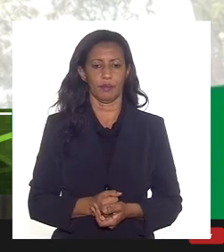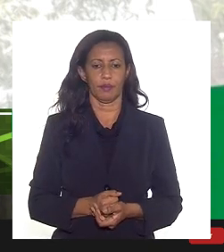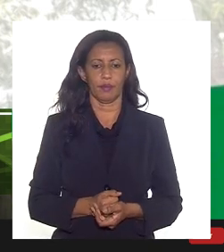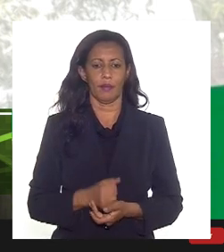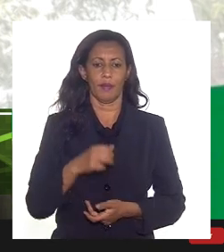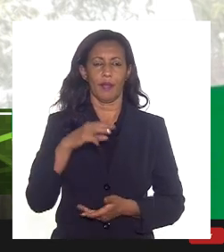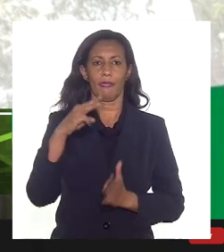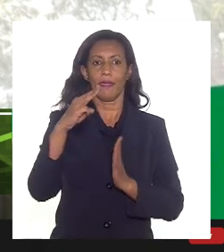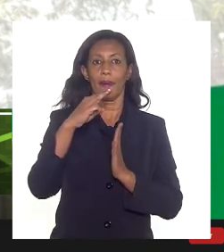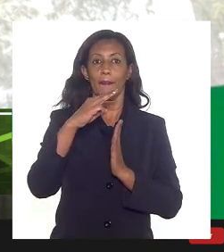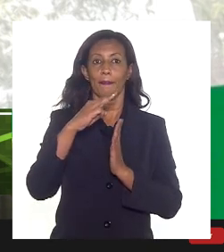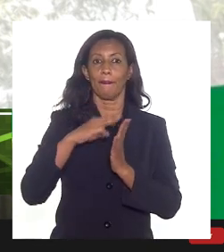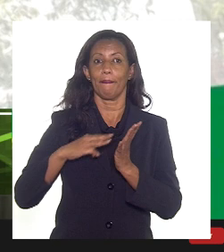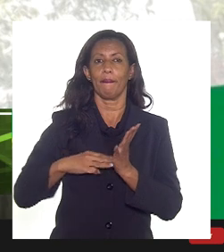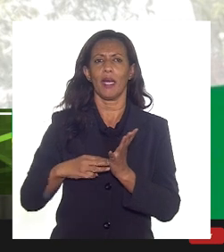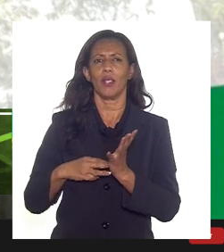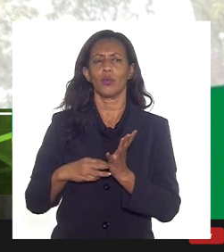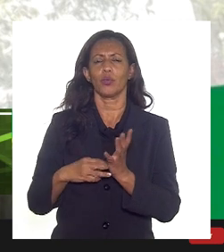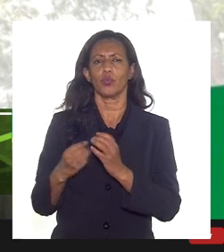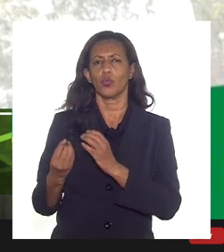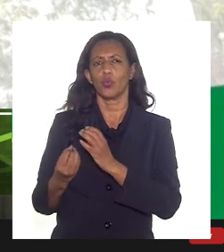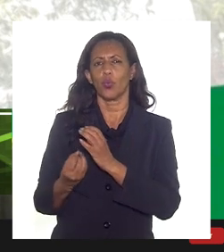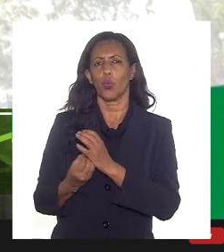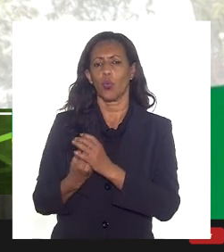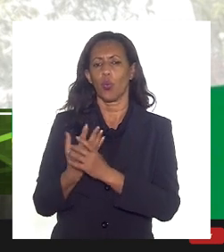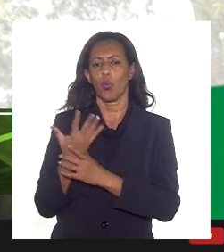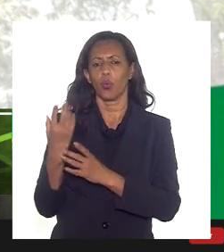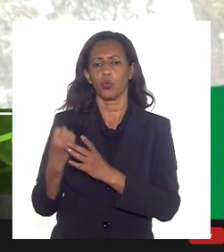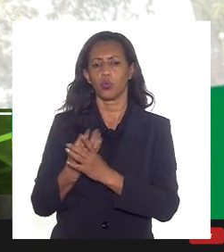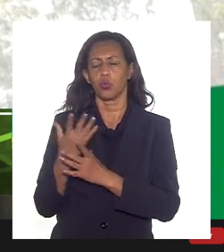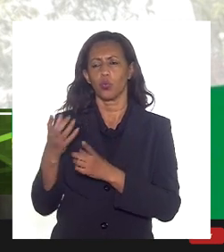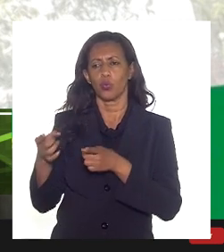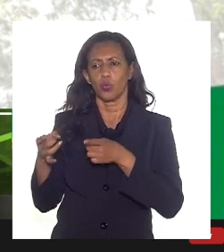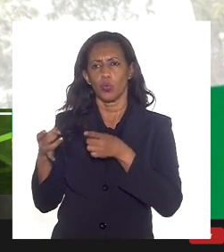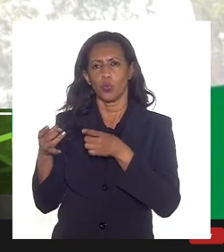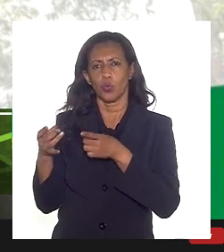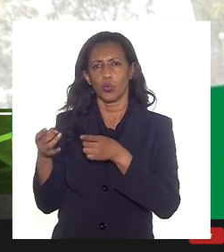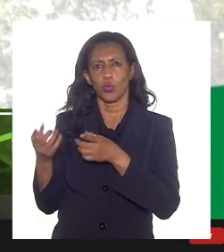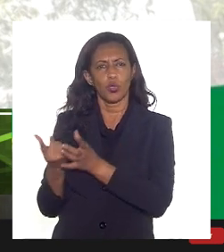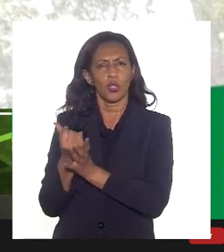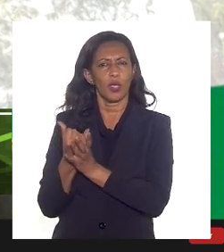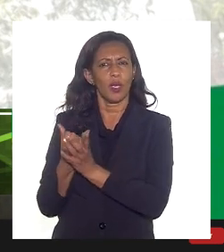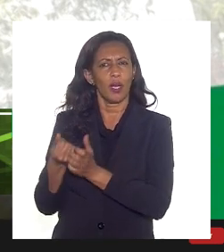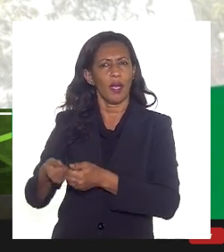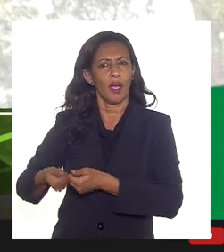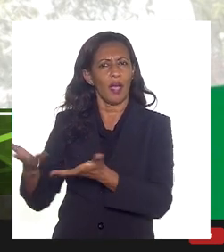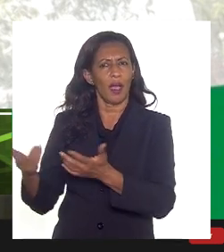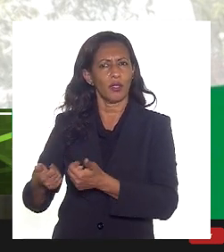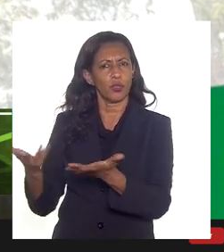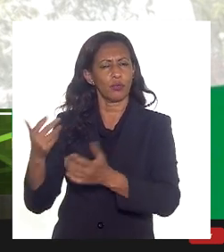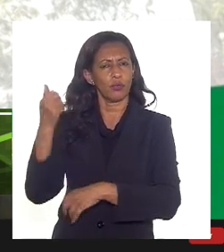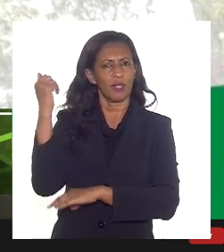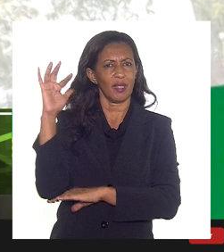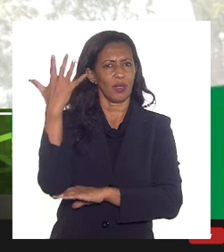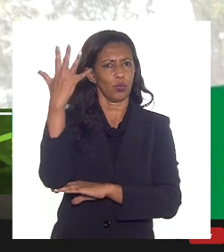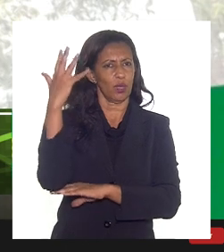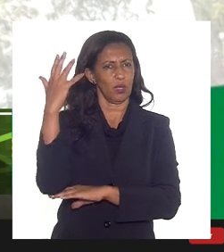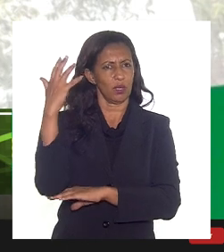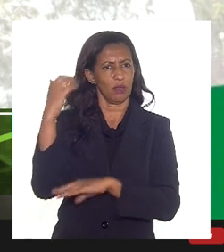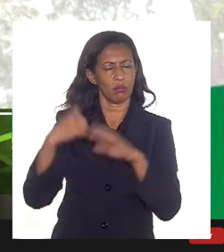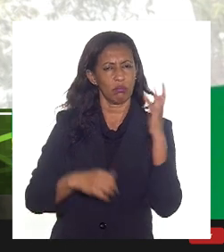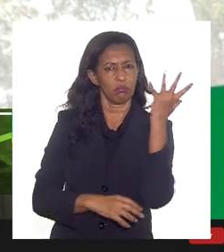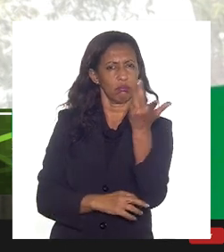métodos de quantificação da despesa de depreciação a depender da natureza do ativo